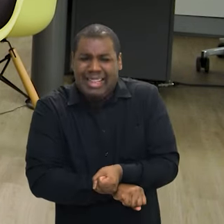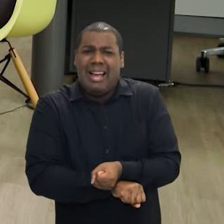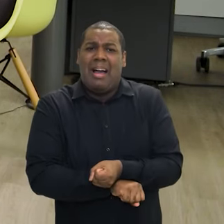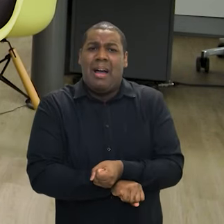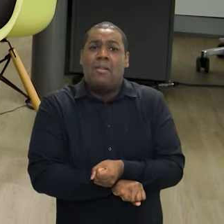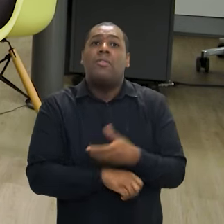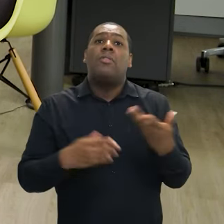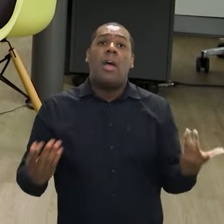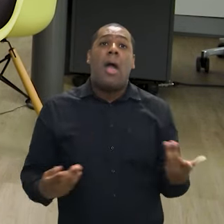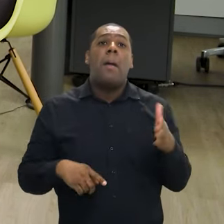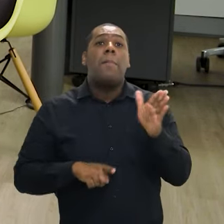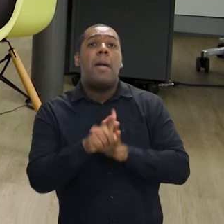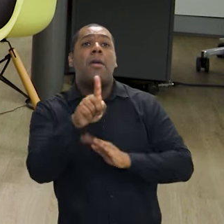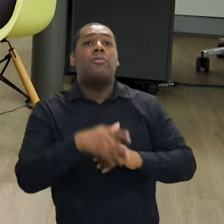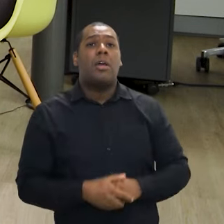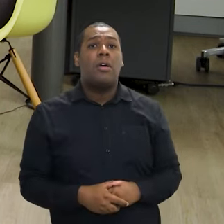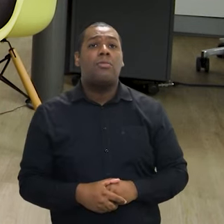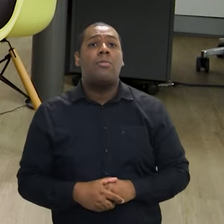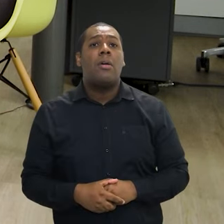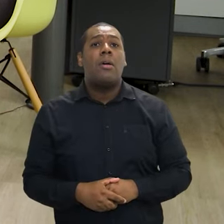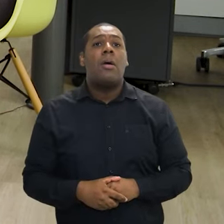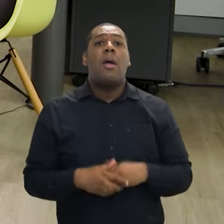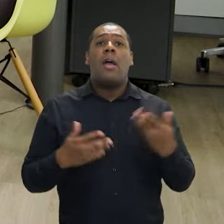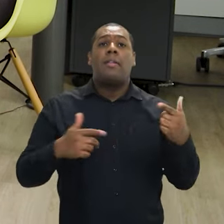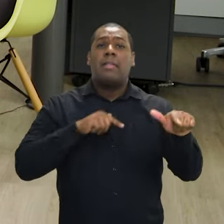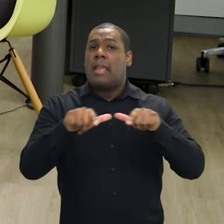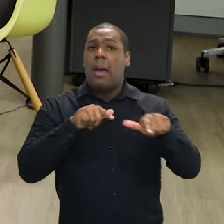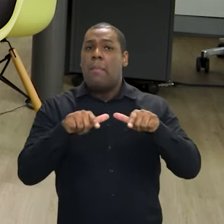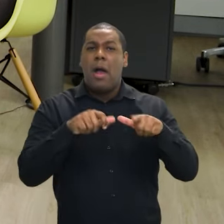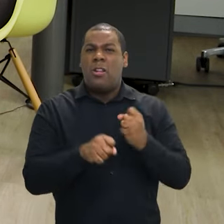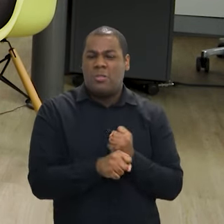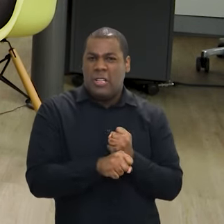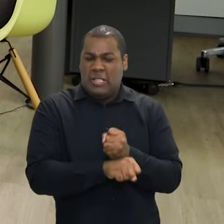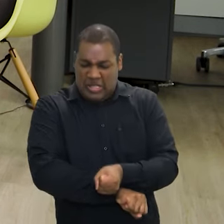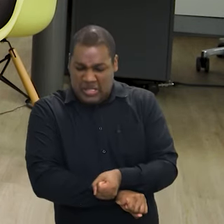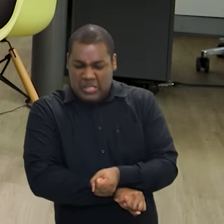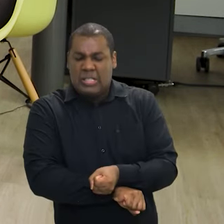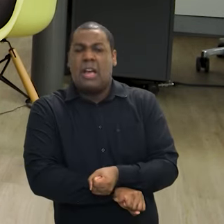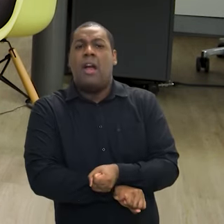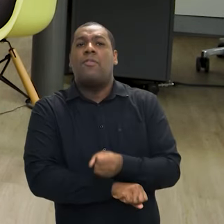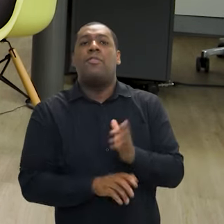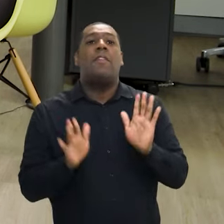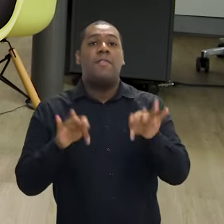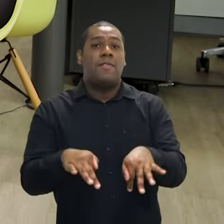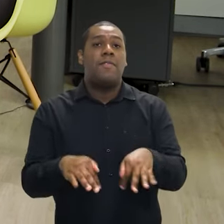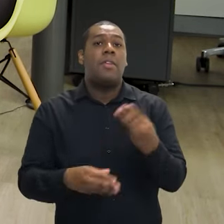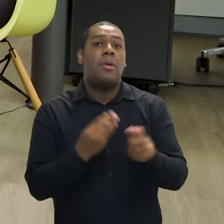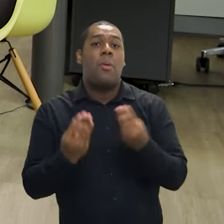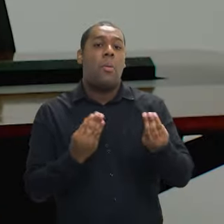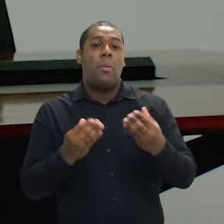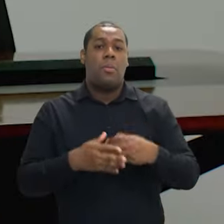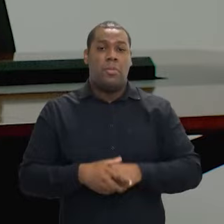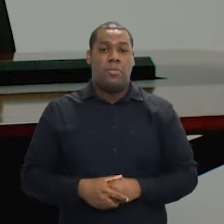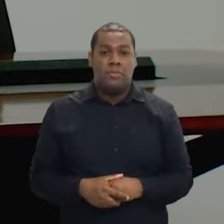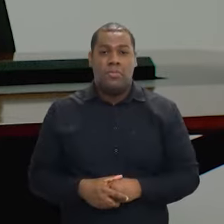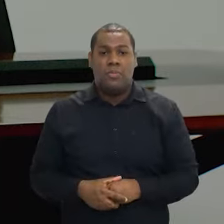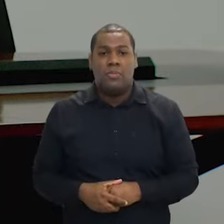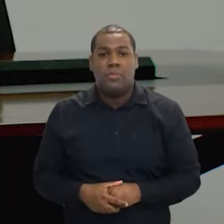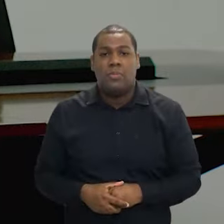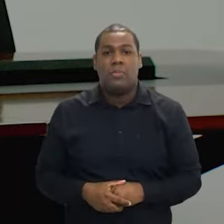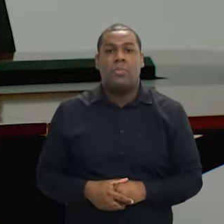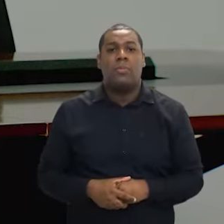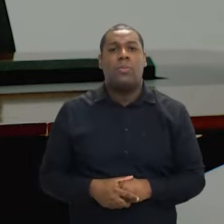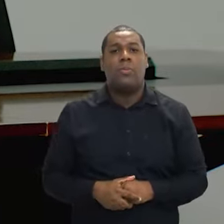de uma vez por todas? Bom, acho que a grande questão é que a gente precisa efetivamente